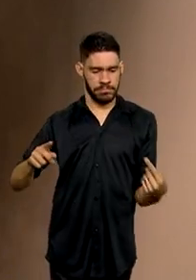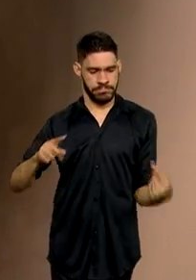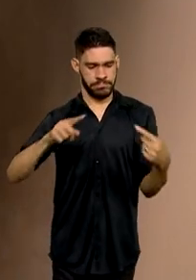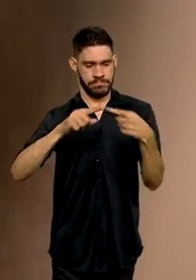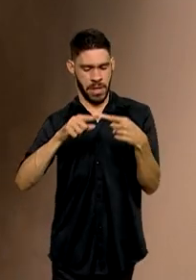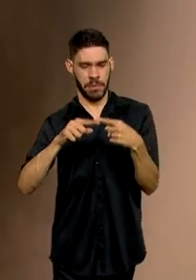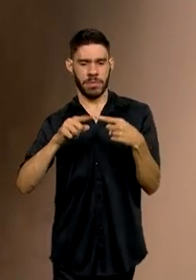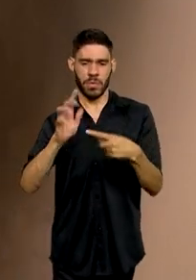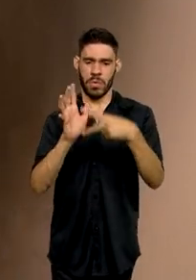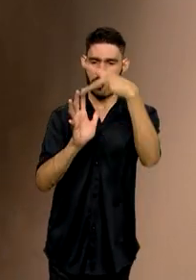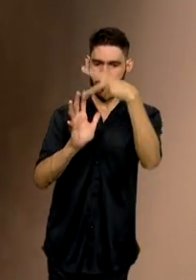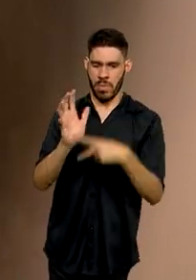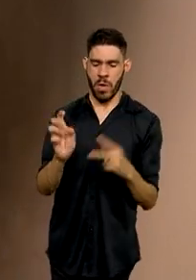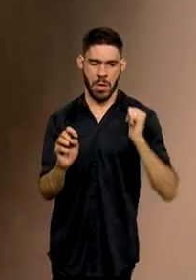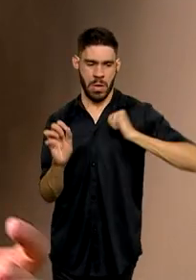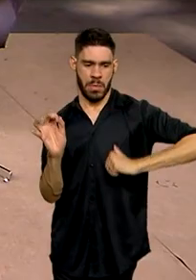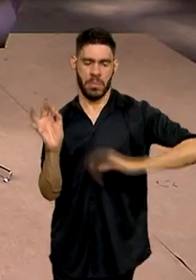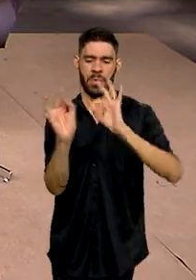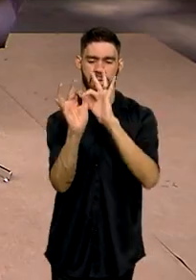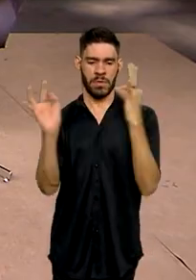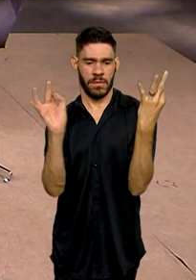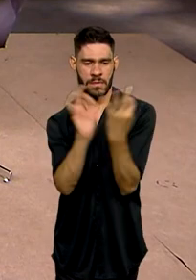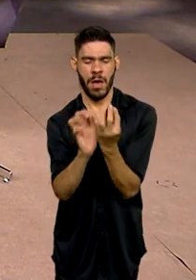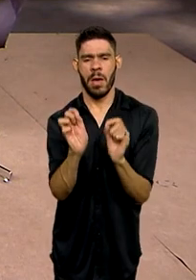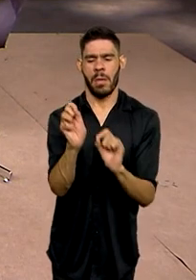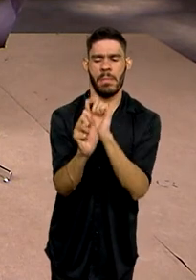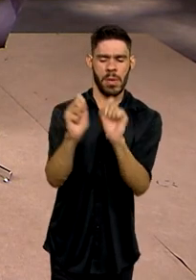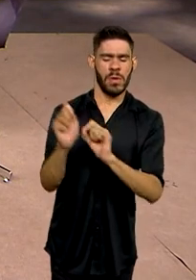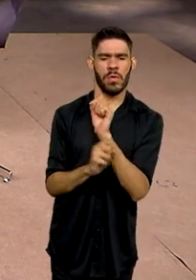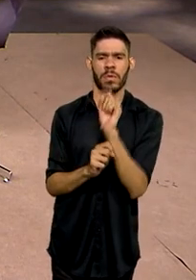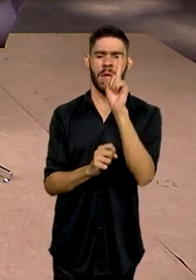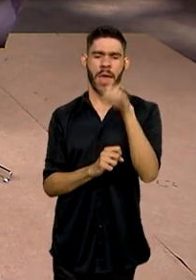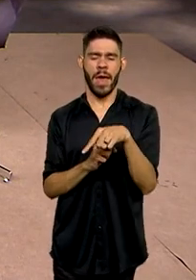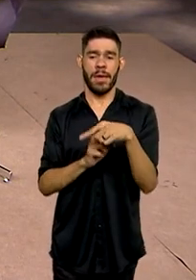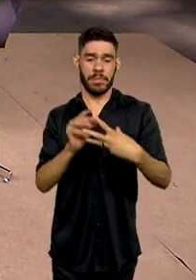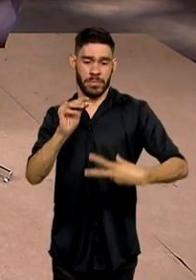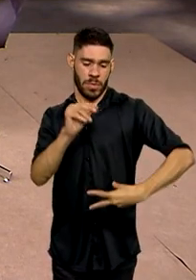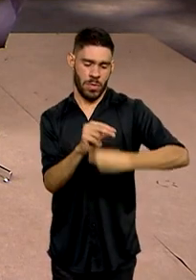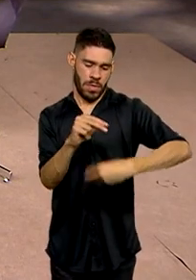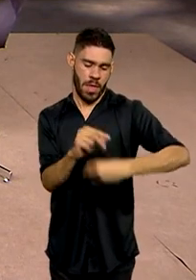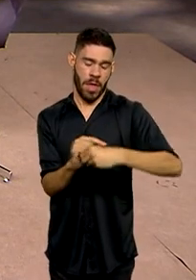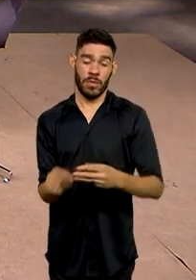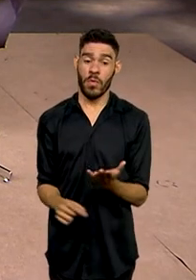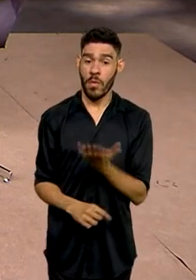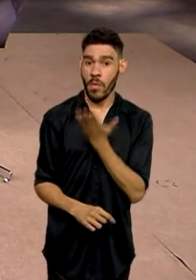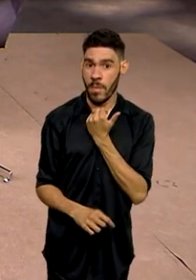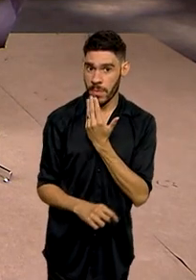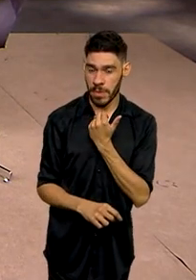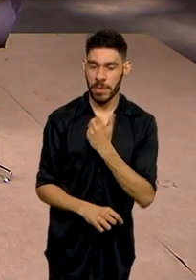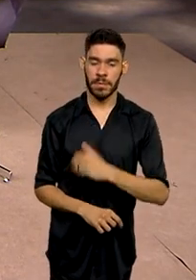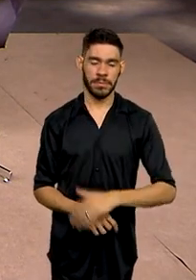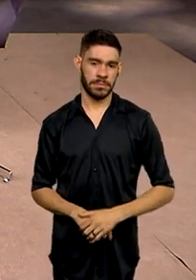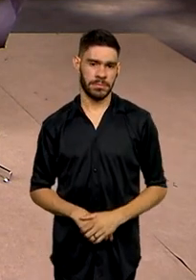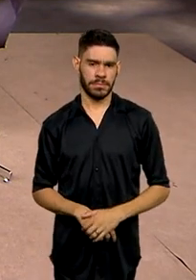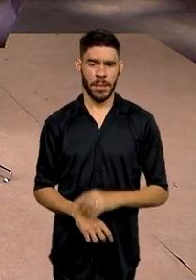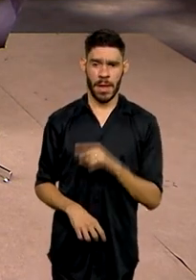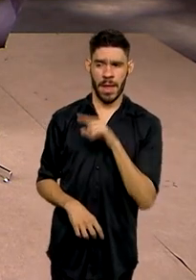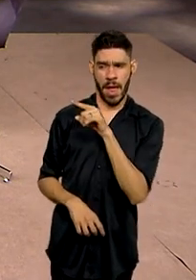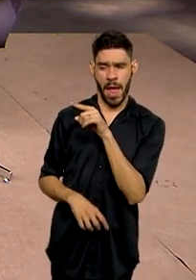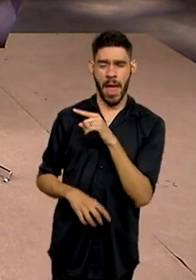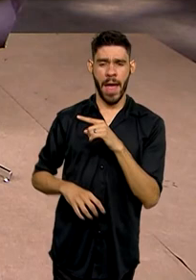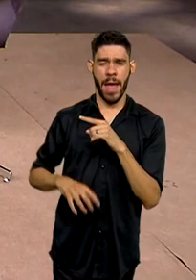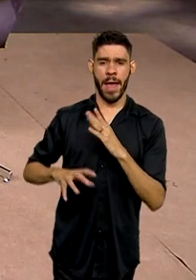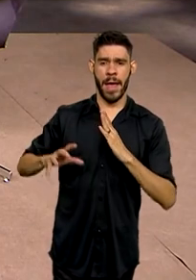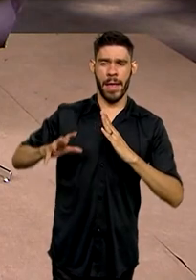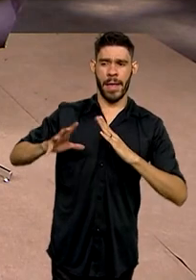Esse programa do Bolsa Família com aquilo que a gente chama de complementação alimentar. É ali uma cozinha